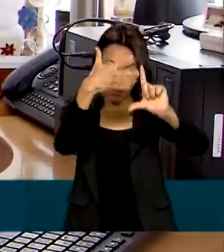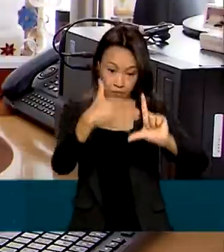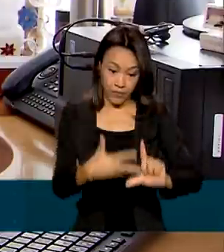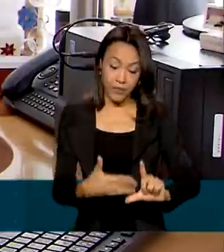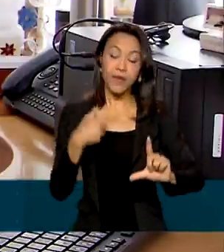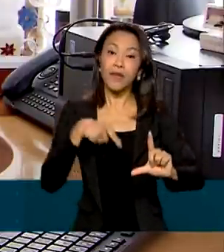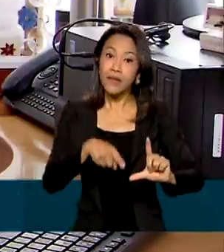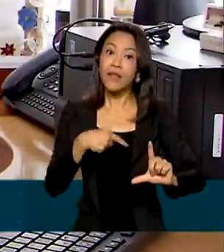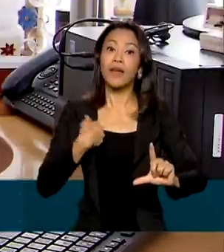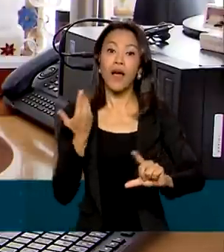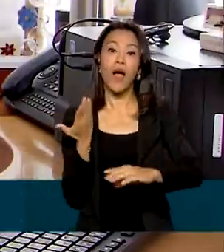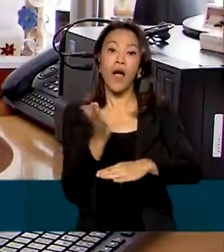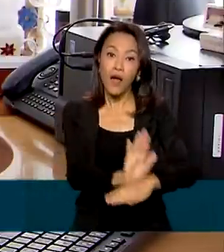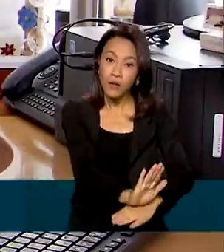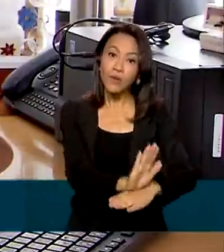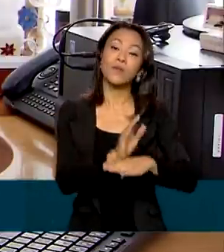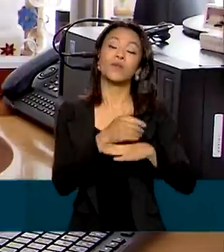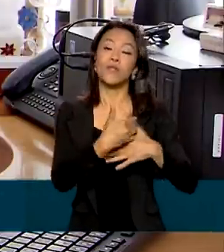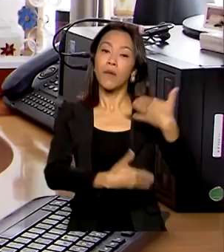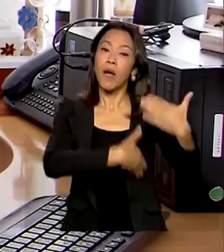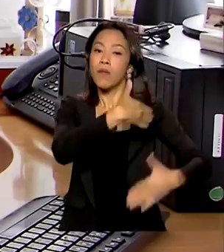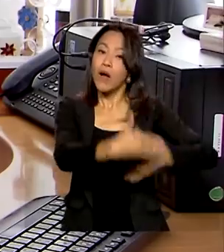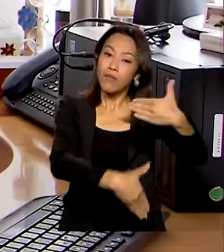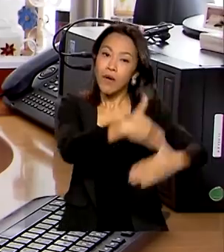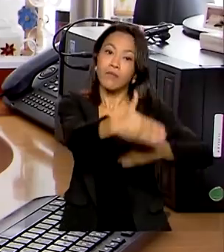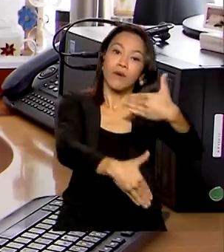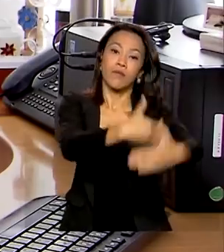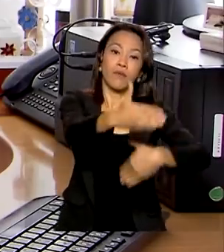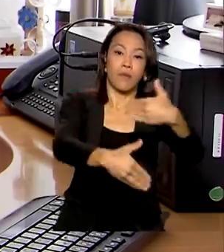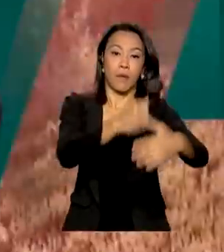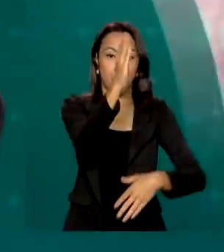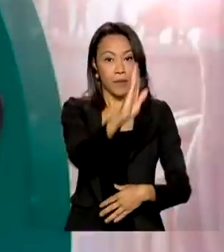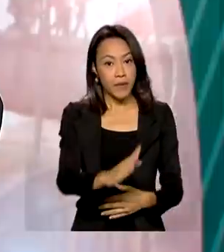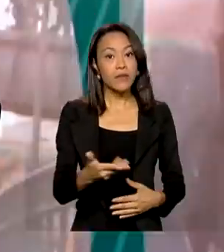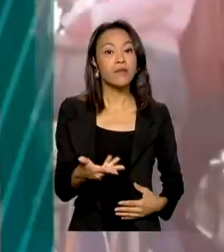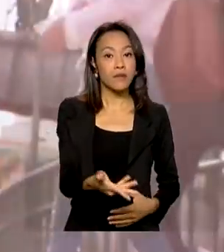tem a contribuir com as nossas atividades produtivas no país.